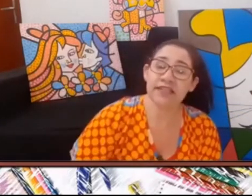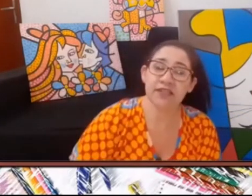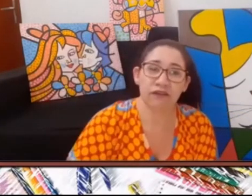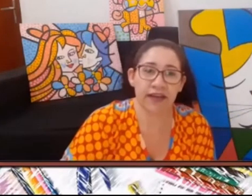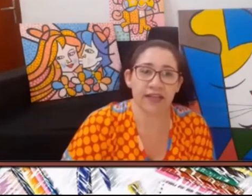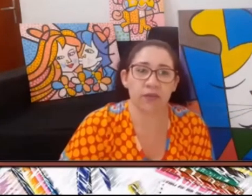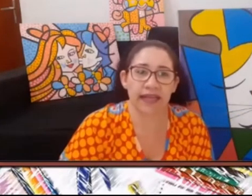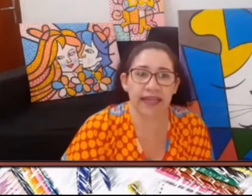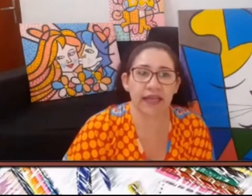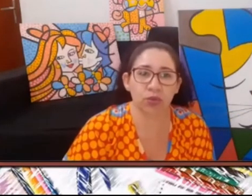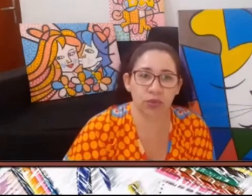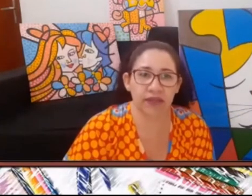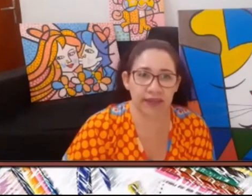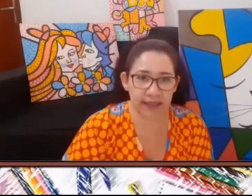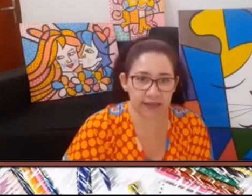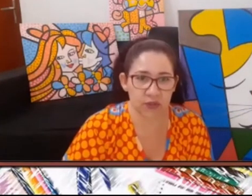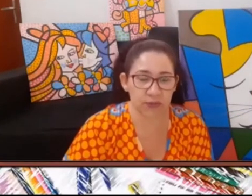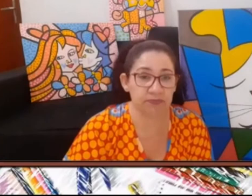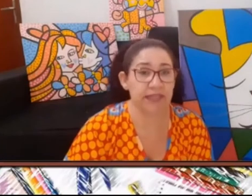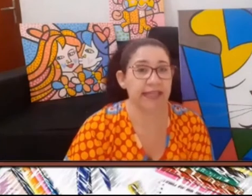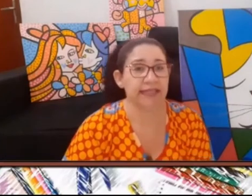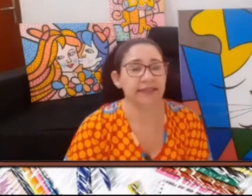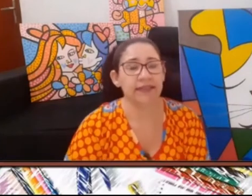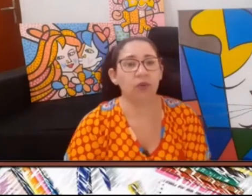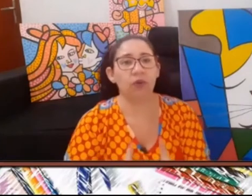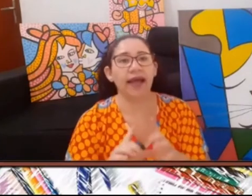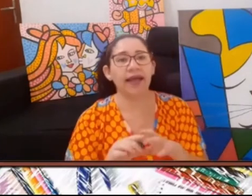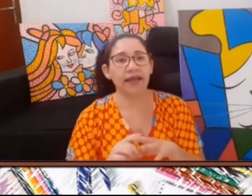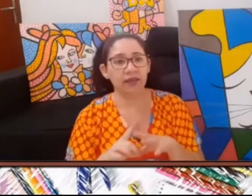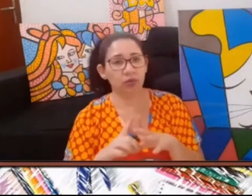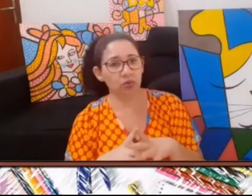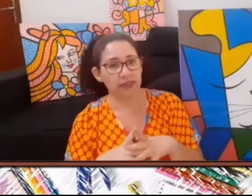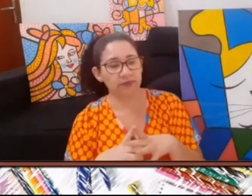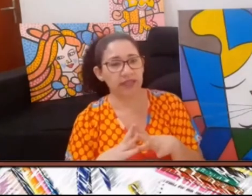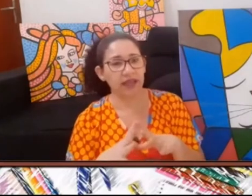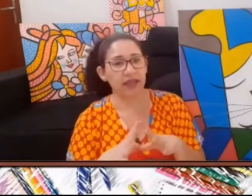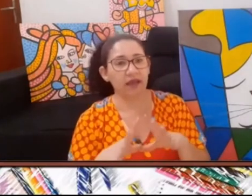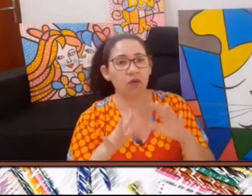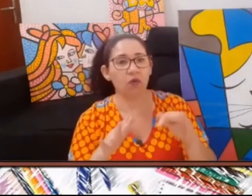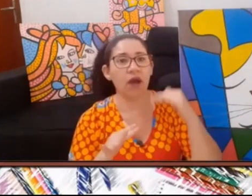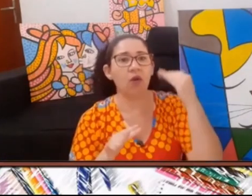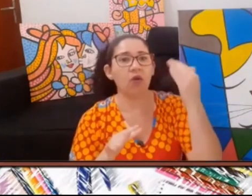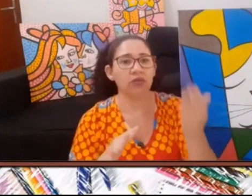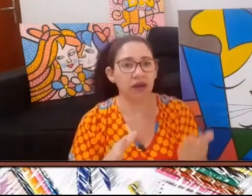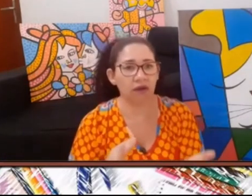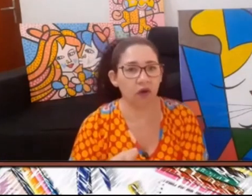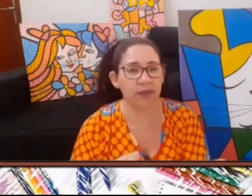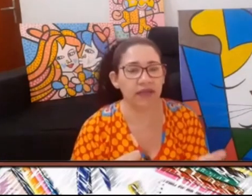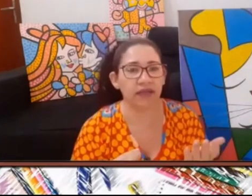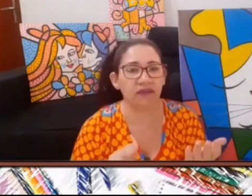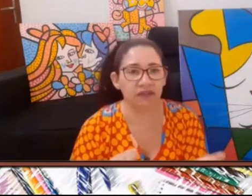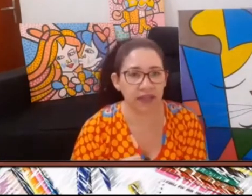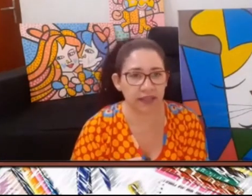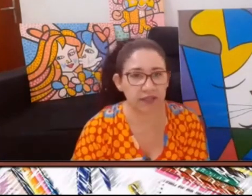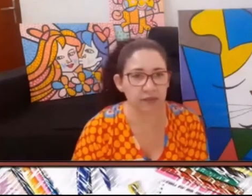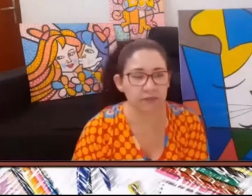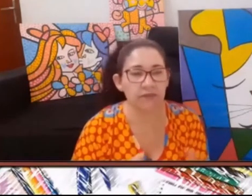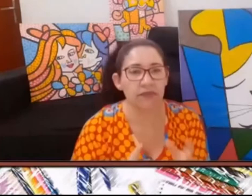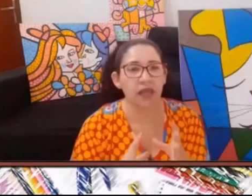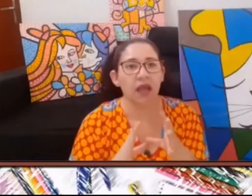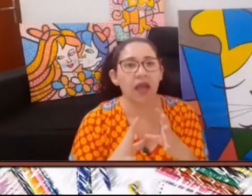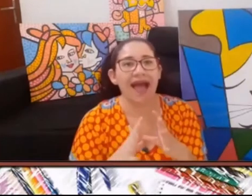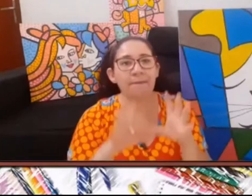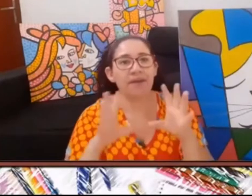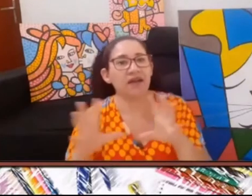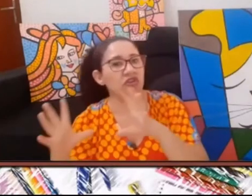Mas eu falei para vocês que eu ia falar sobre releitura, não é isso? Então, a releitura é uma outra obra que é feita